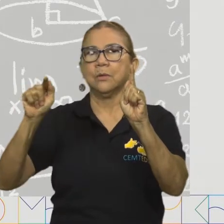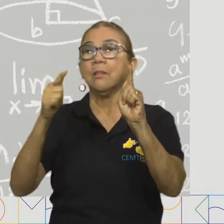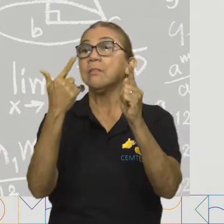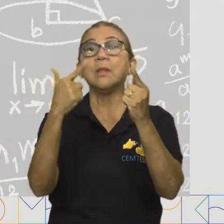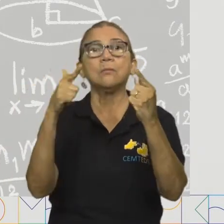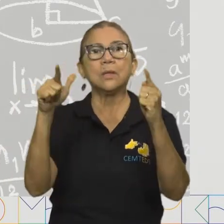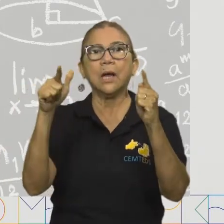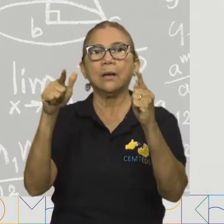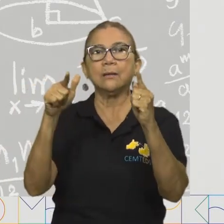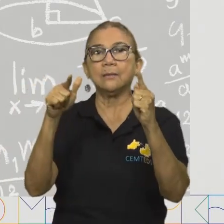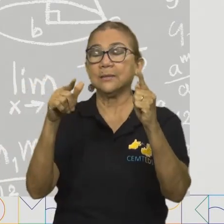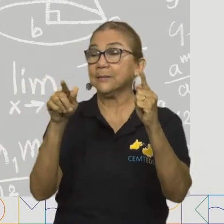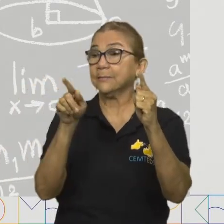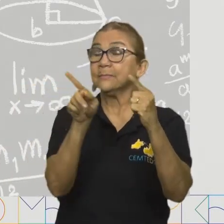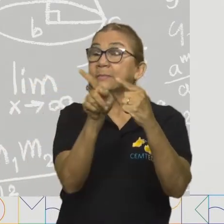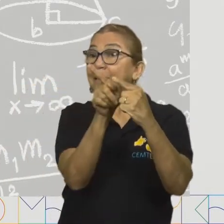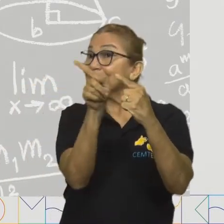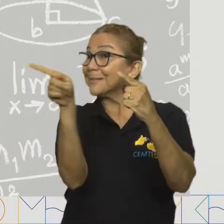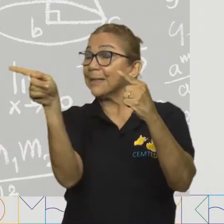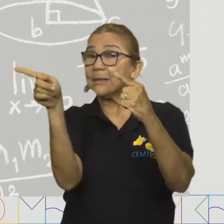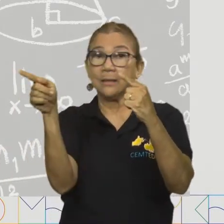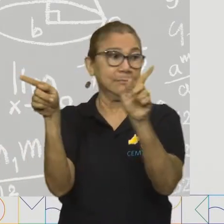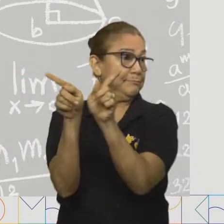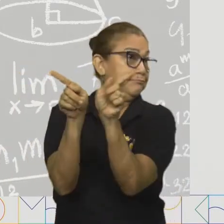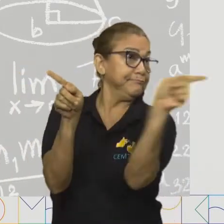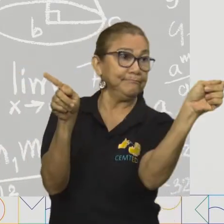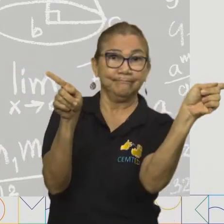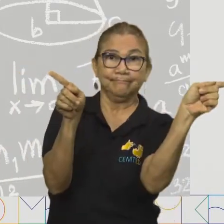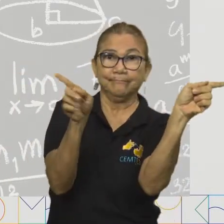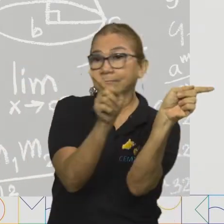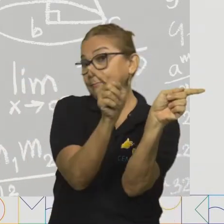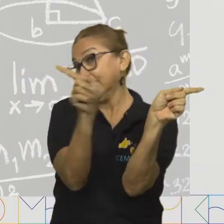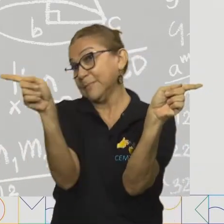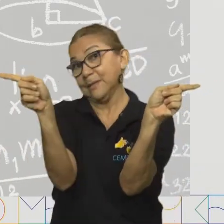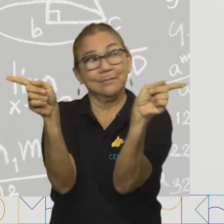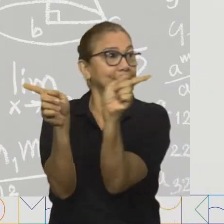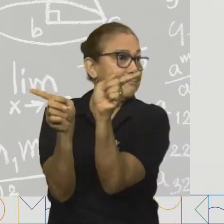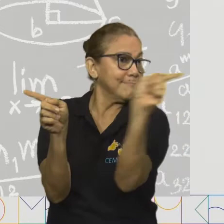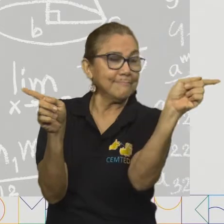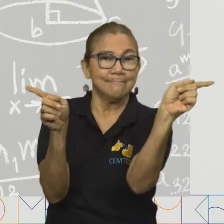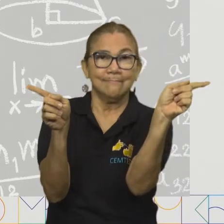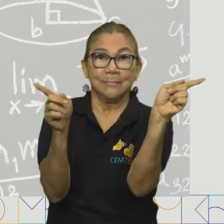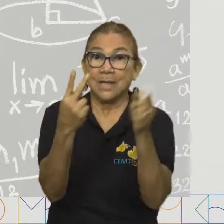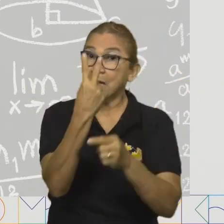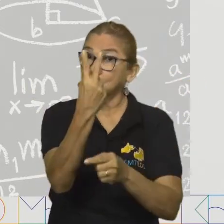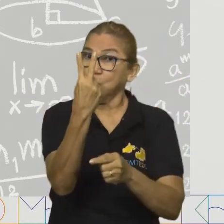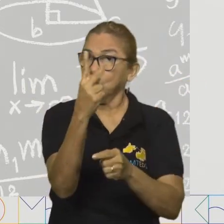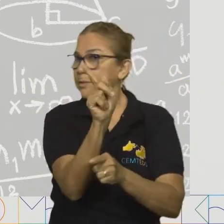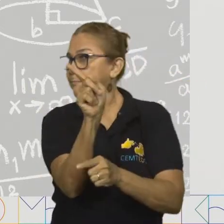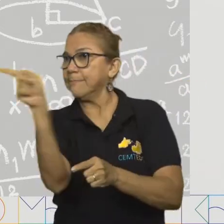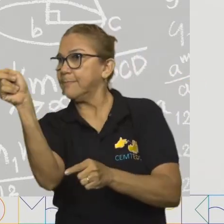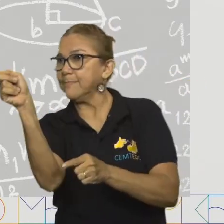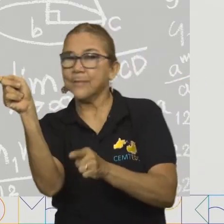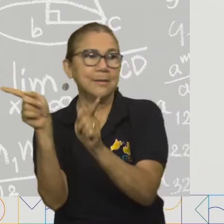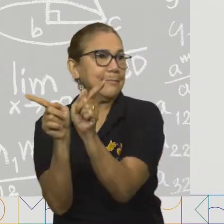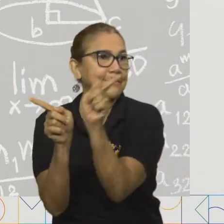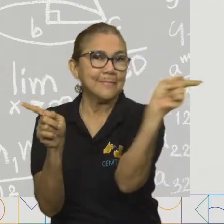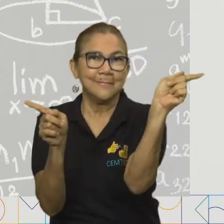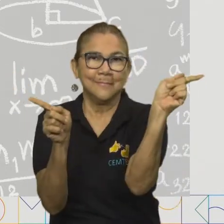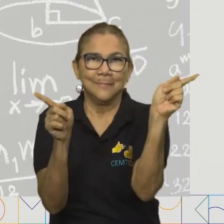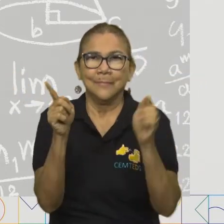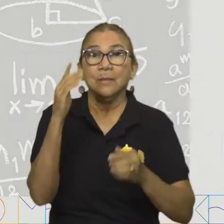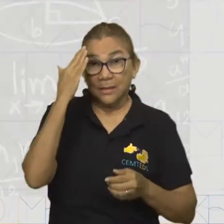segmentos de reta, ela não tem setas, portanto, a reta vai seguir para o infinito nas duas